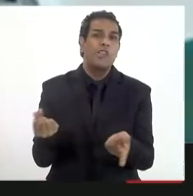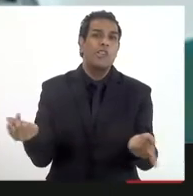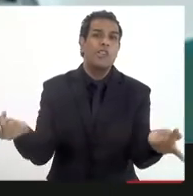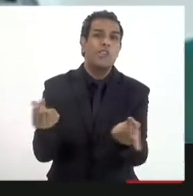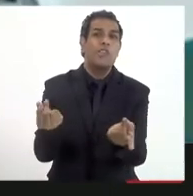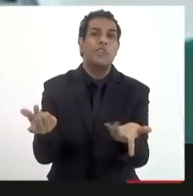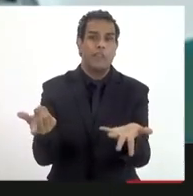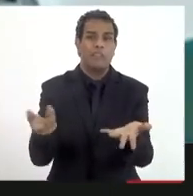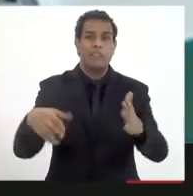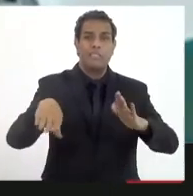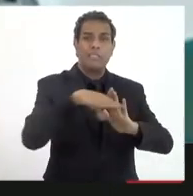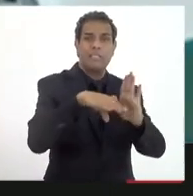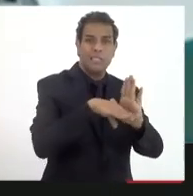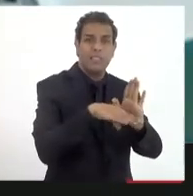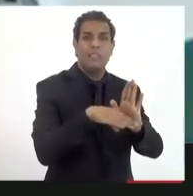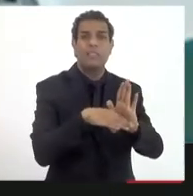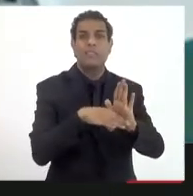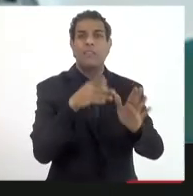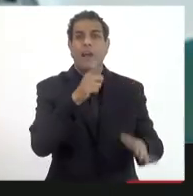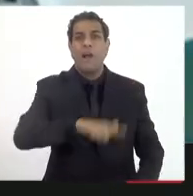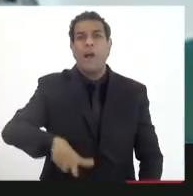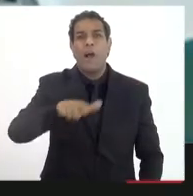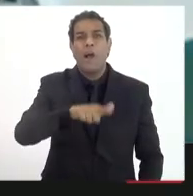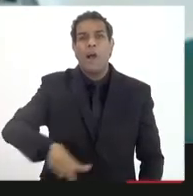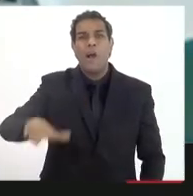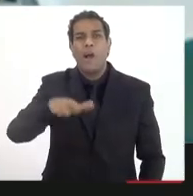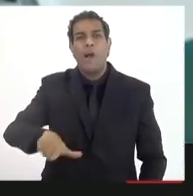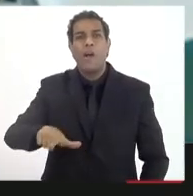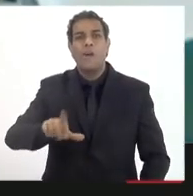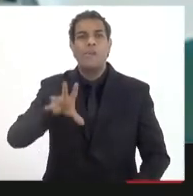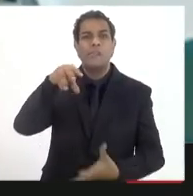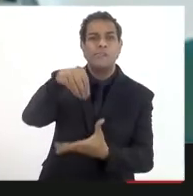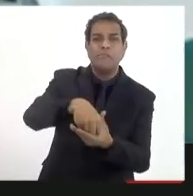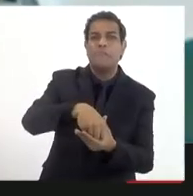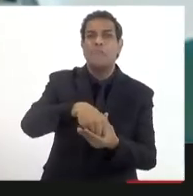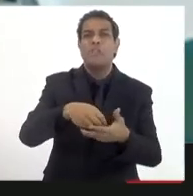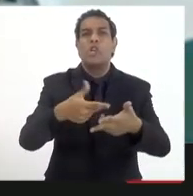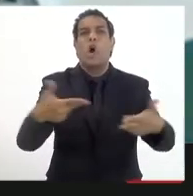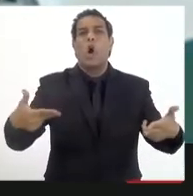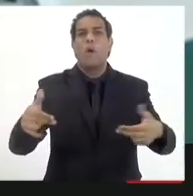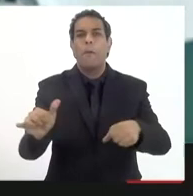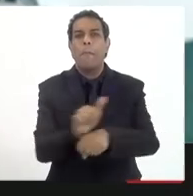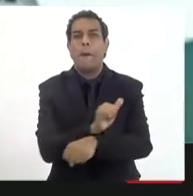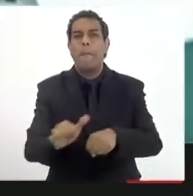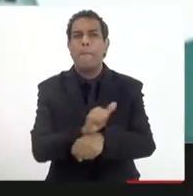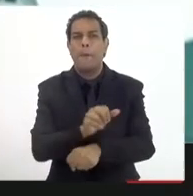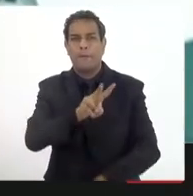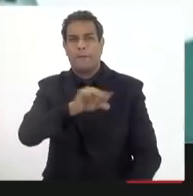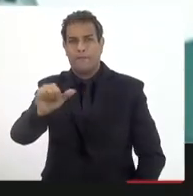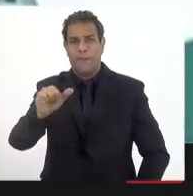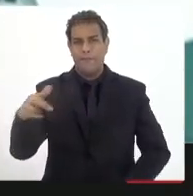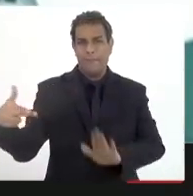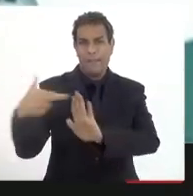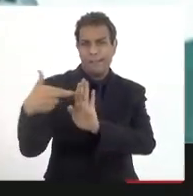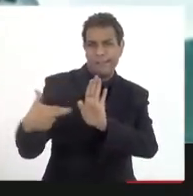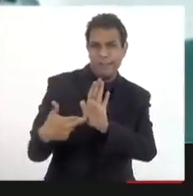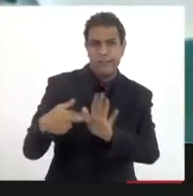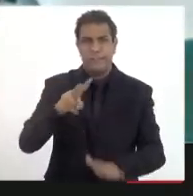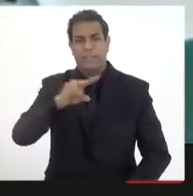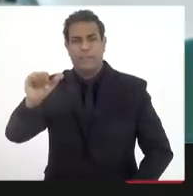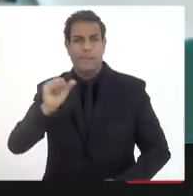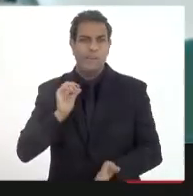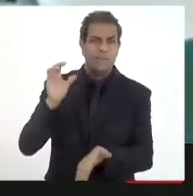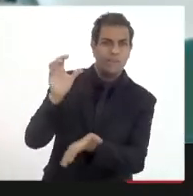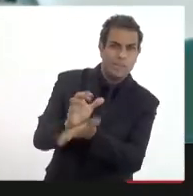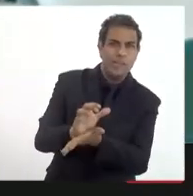receitas orçamentárias, mas não diz nada sobre as atividades que ele vai fazer. Isso vai ficar na regulamentação? Se o fundo vai poder